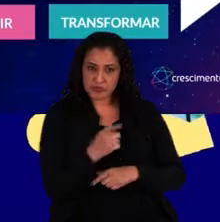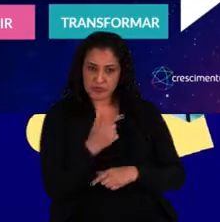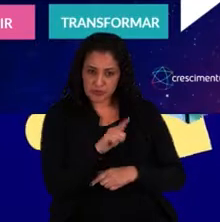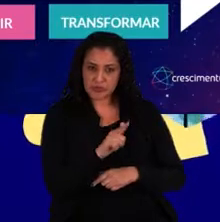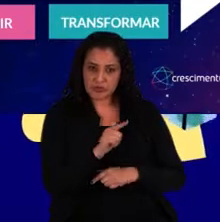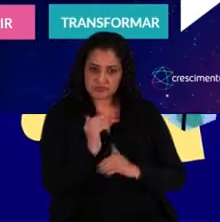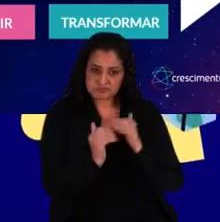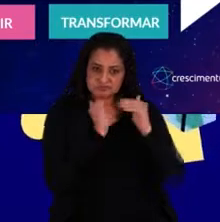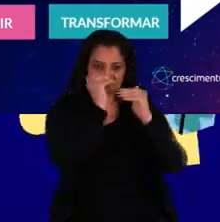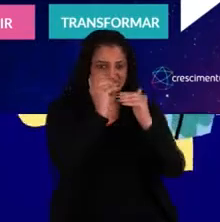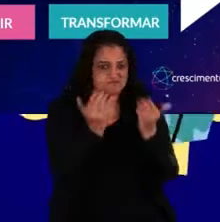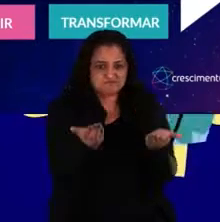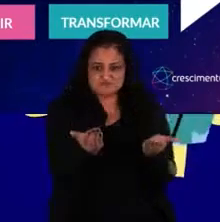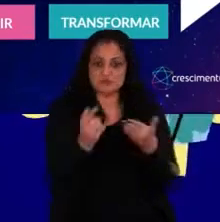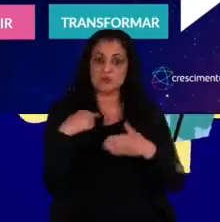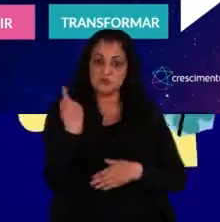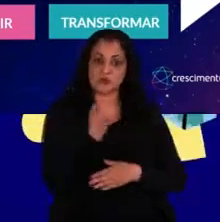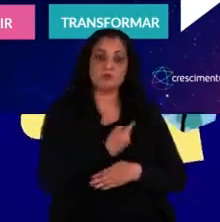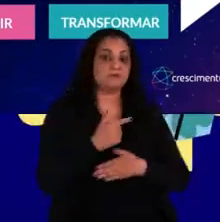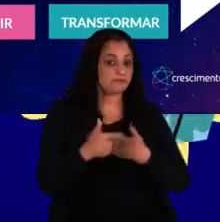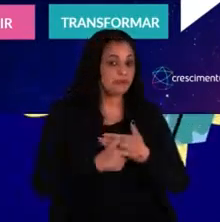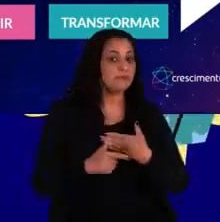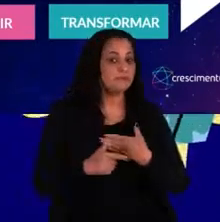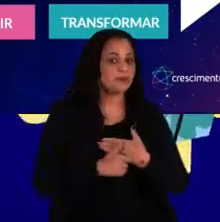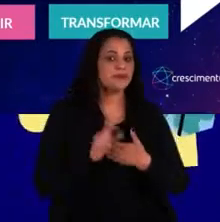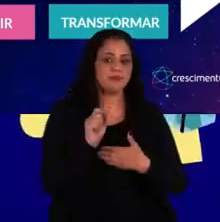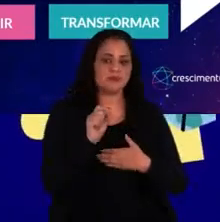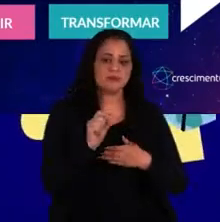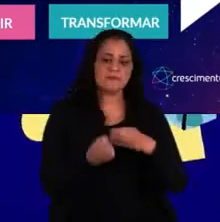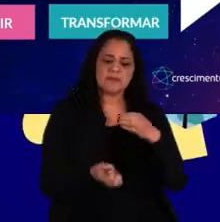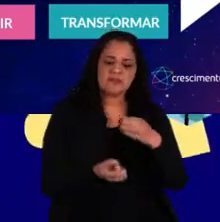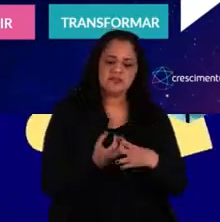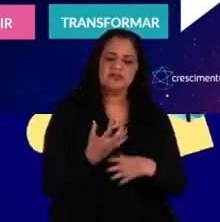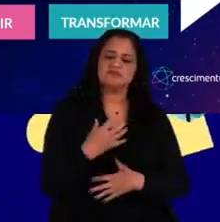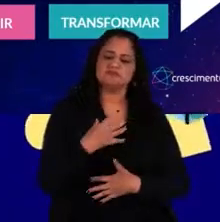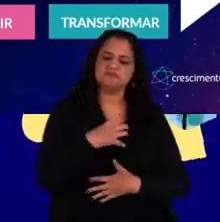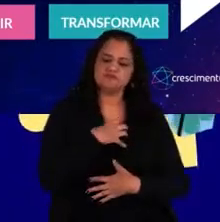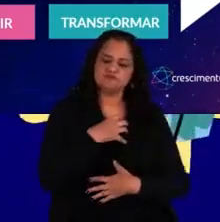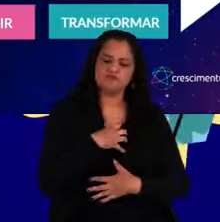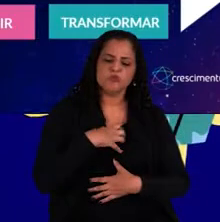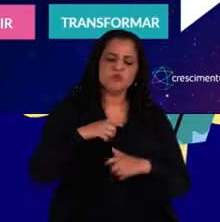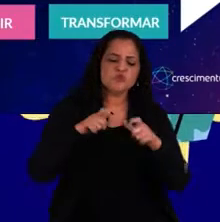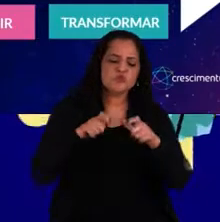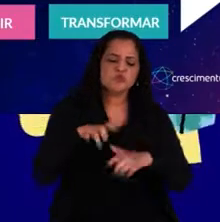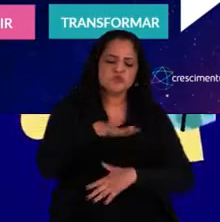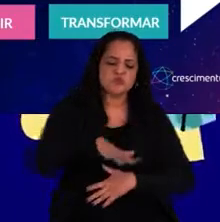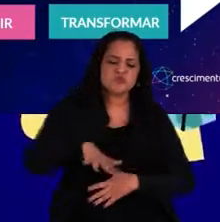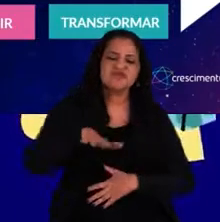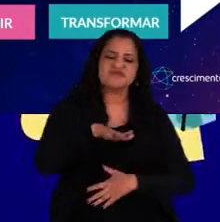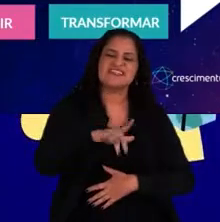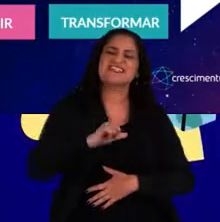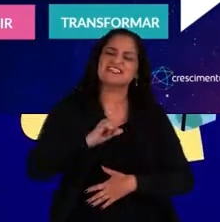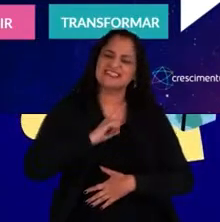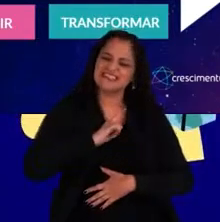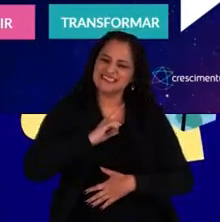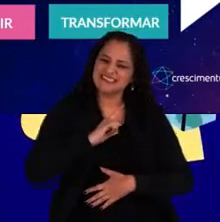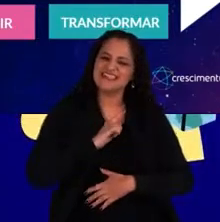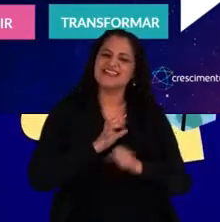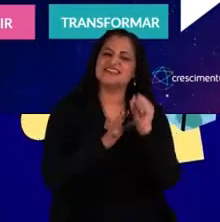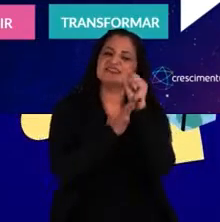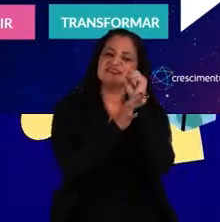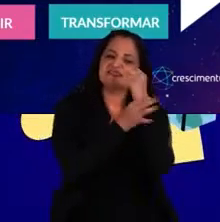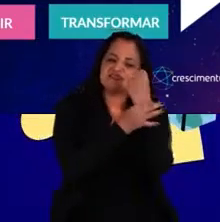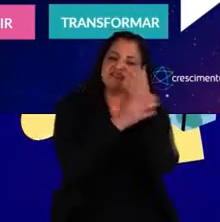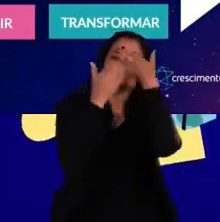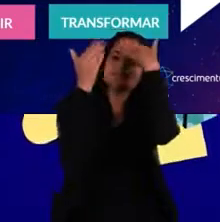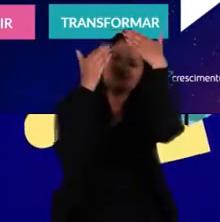alto desempenho, nós temos um papel, sim, para criar esse clima, esse ambiente onde haja essa maior